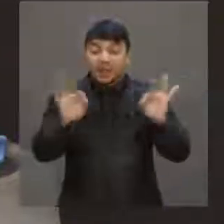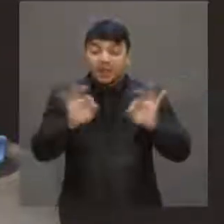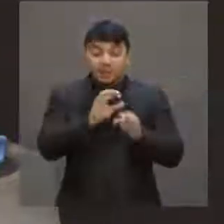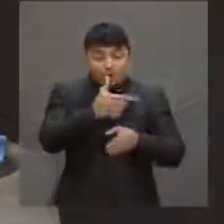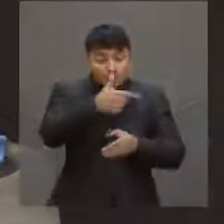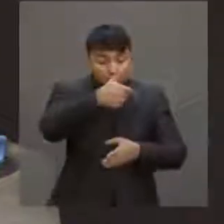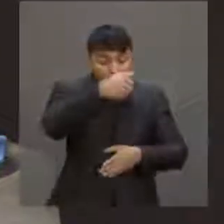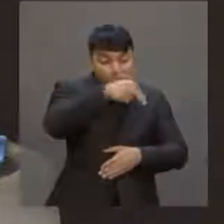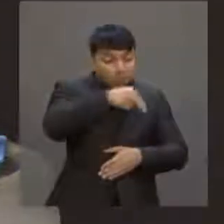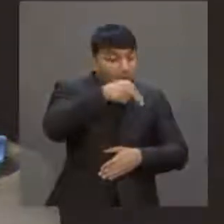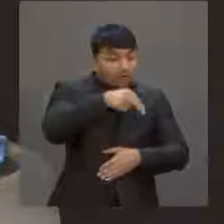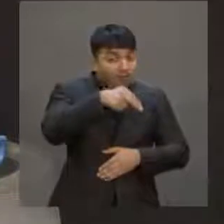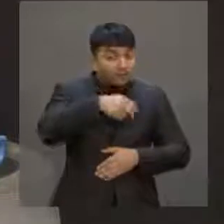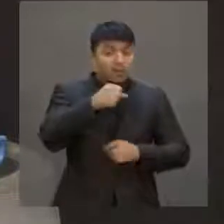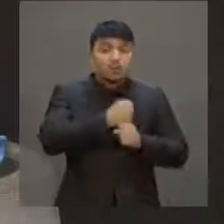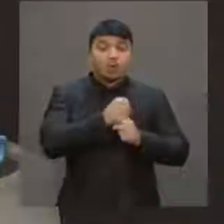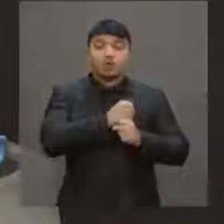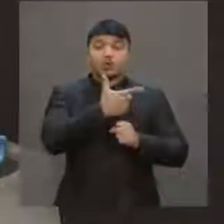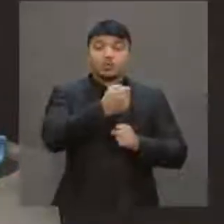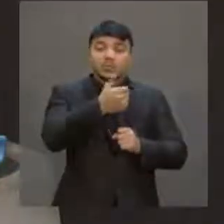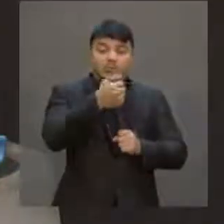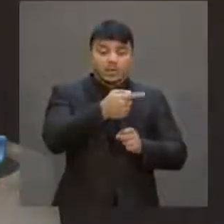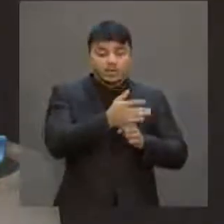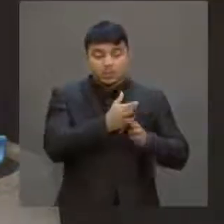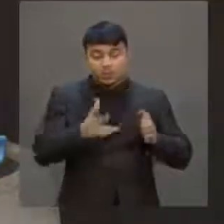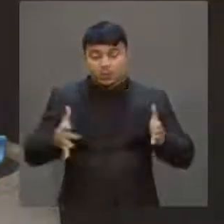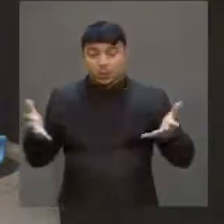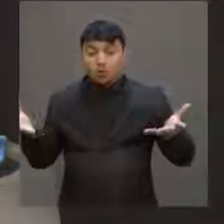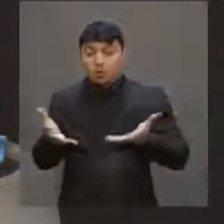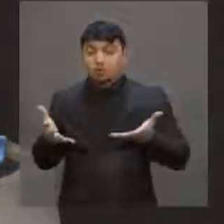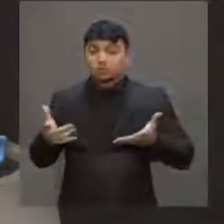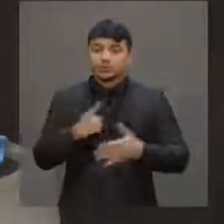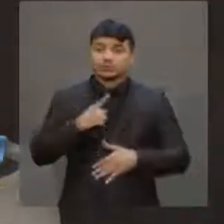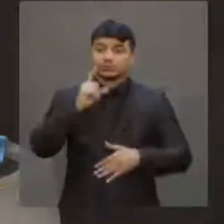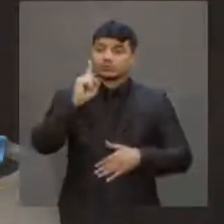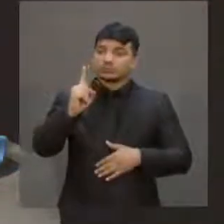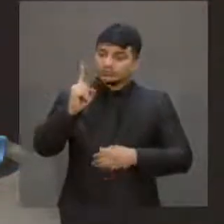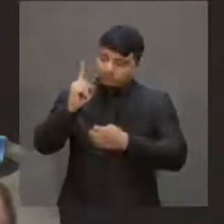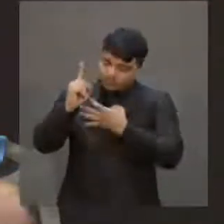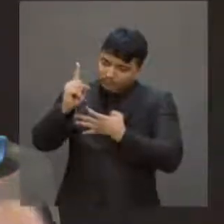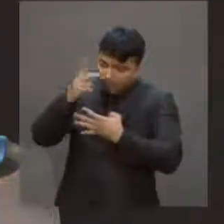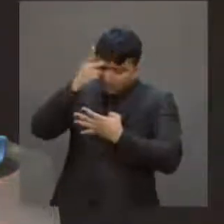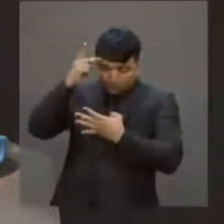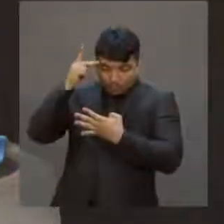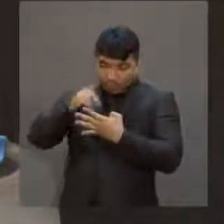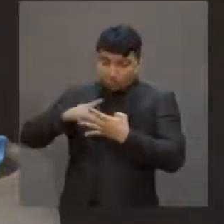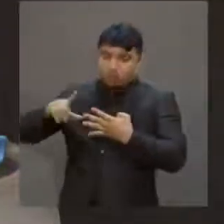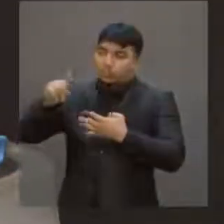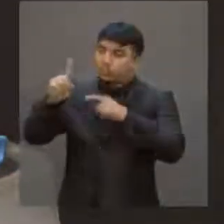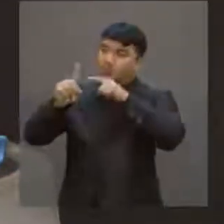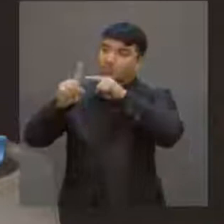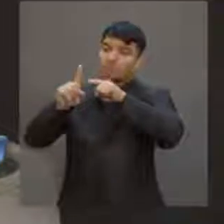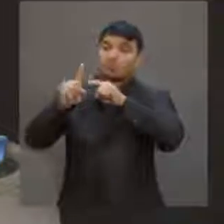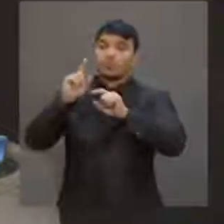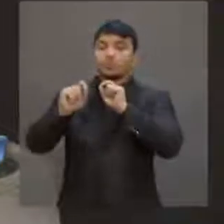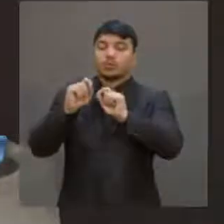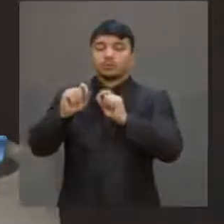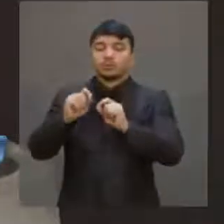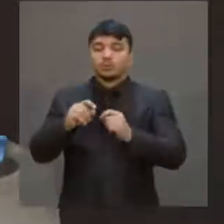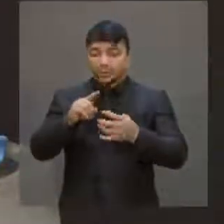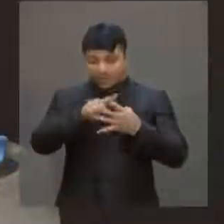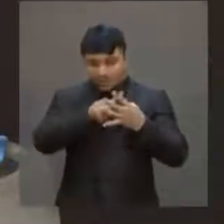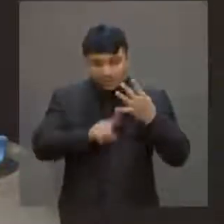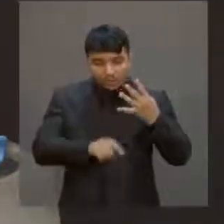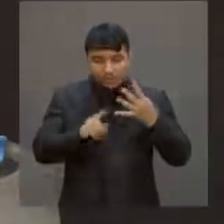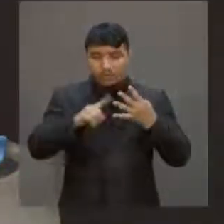até hoje. Hoje nós temos praticamente um quarto da população em idade de